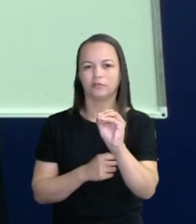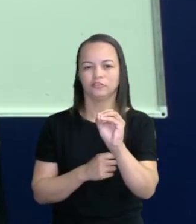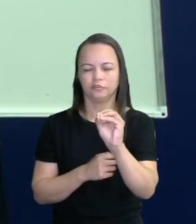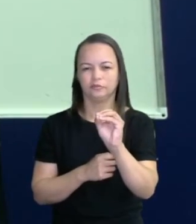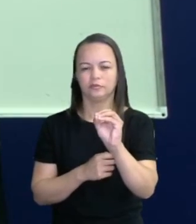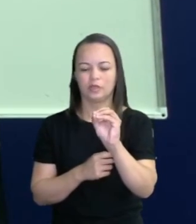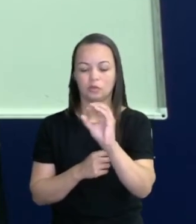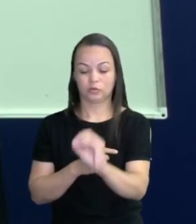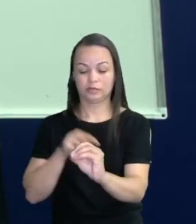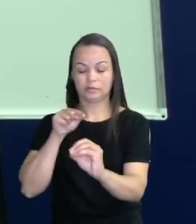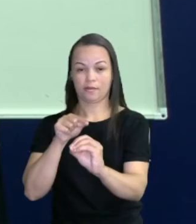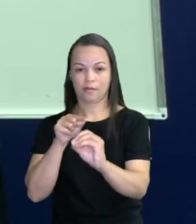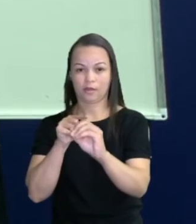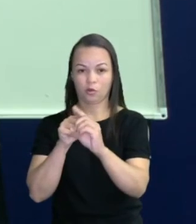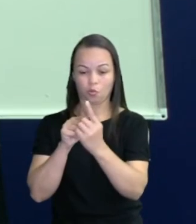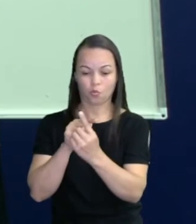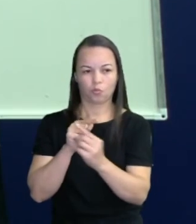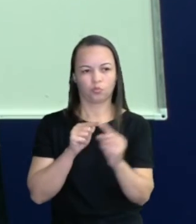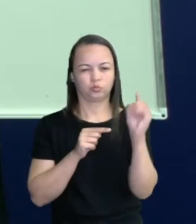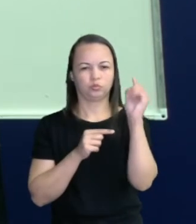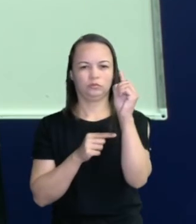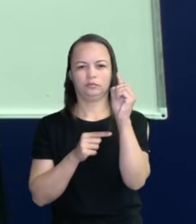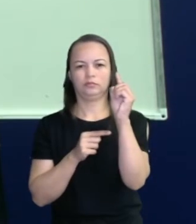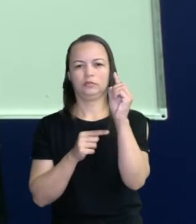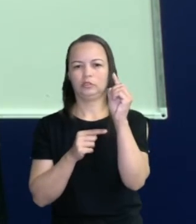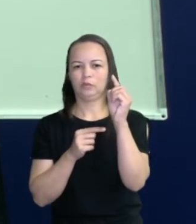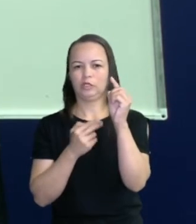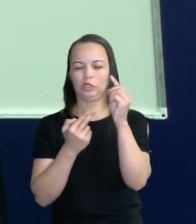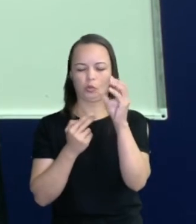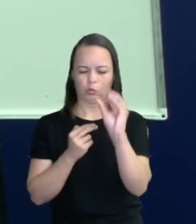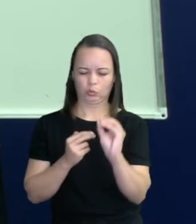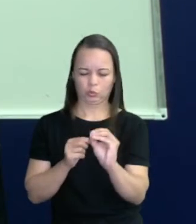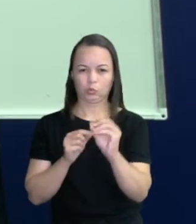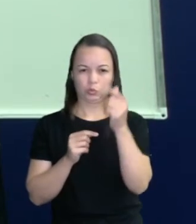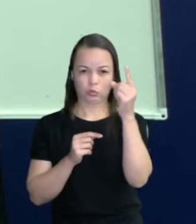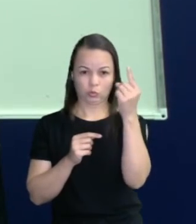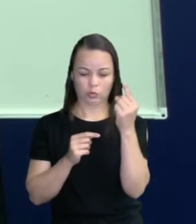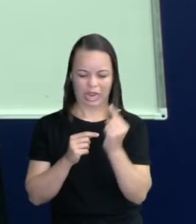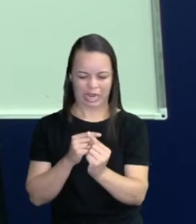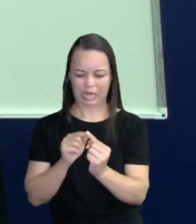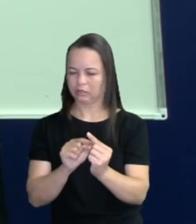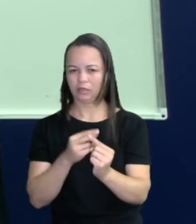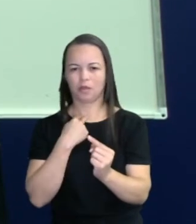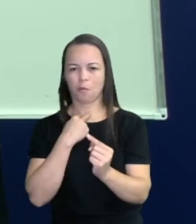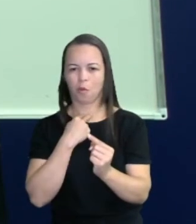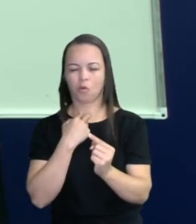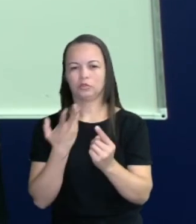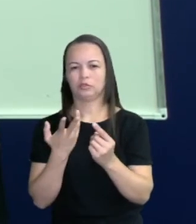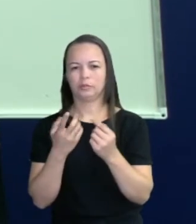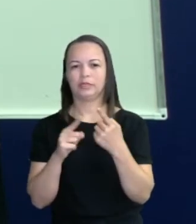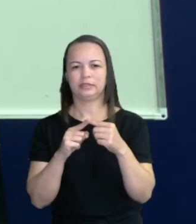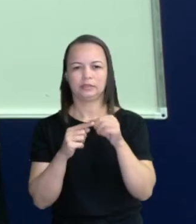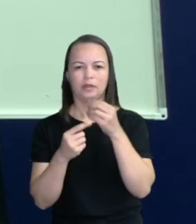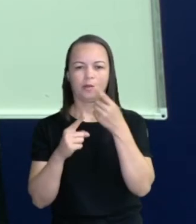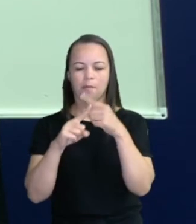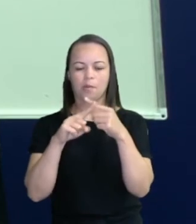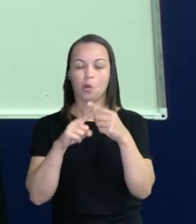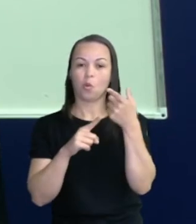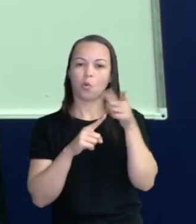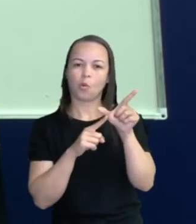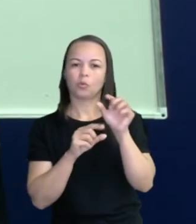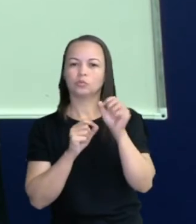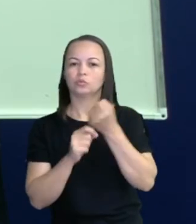Boto o zero, aí um. Porque eu não posso botar o dez completo aqui. Eu não tenho esse ainda para multiplicar? Mas,